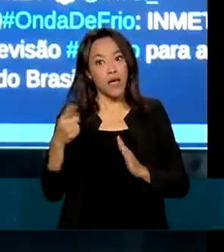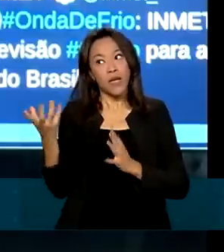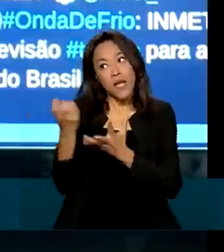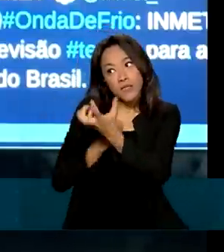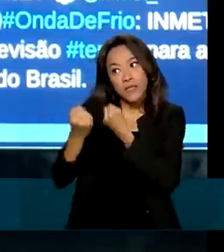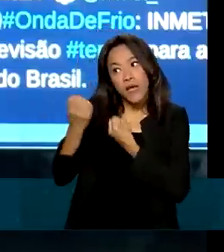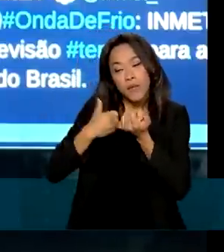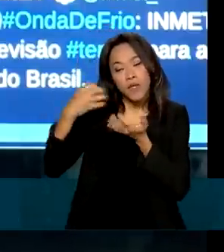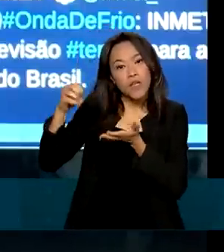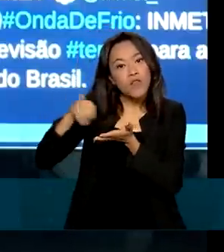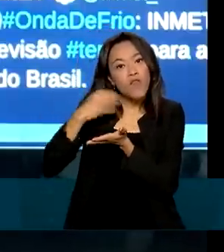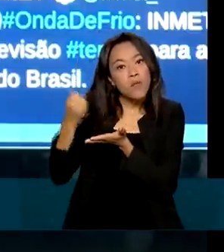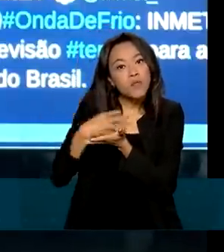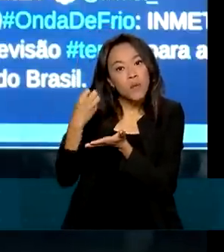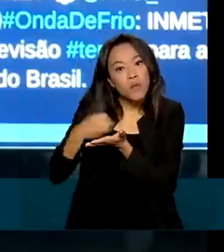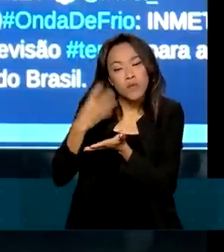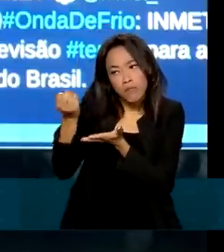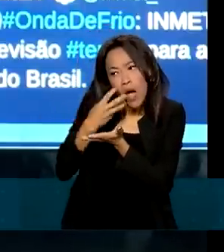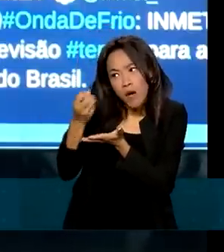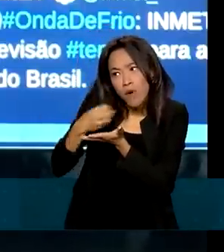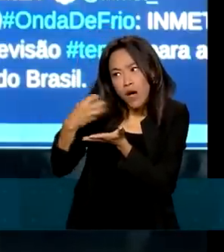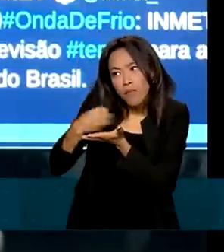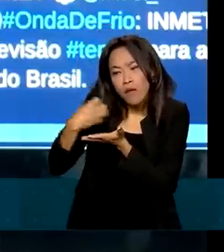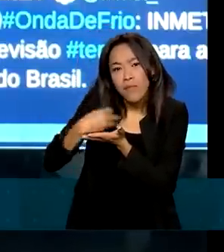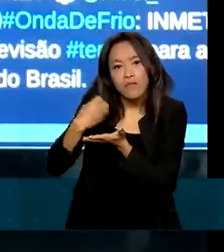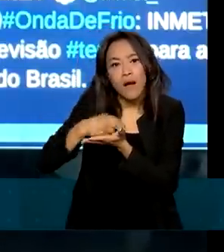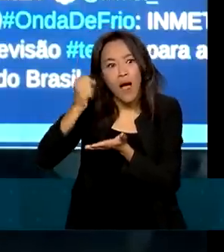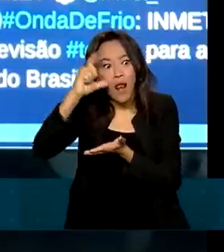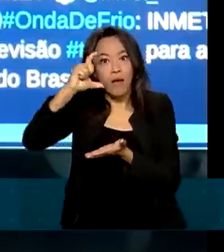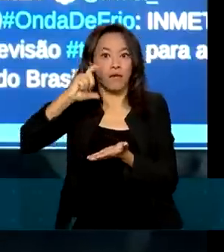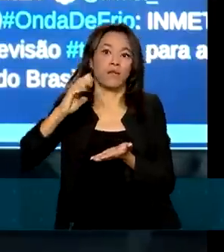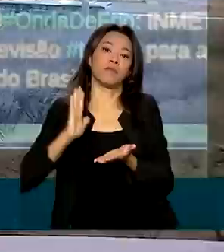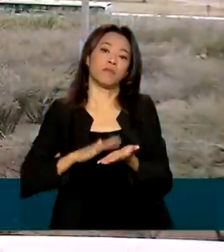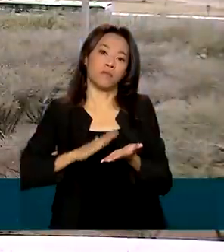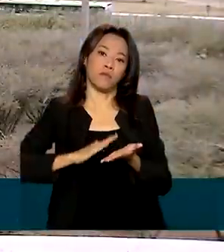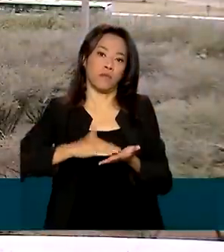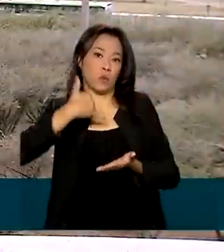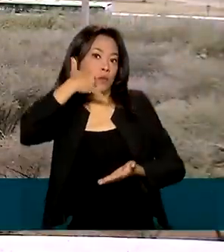de alerta por SMS, alerta no seu celular.